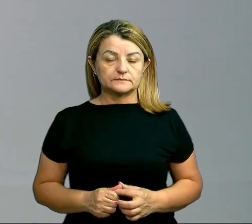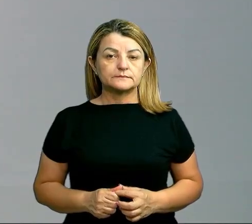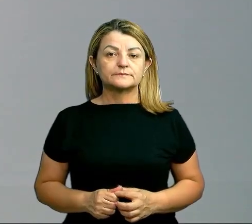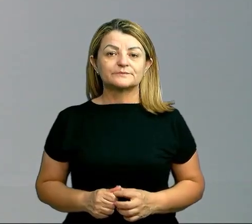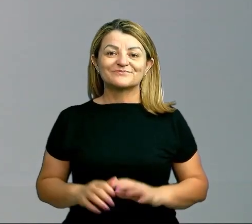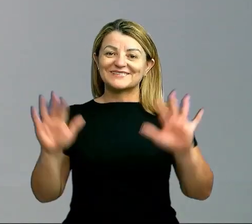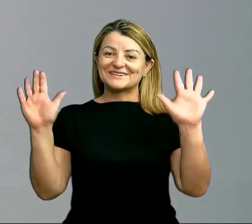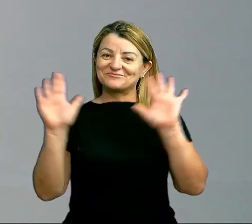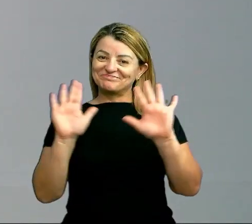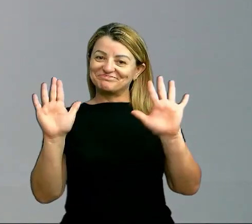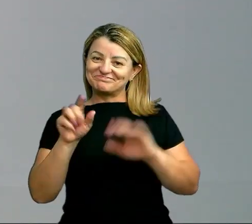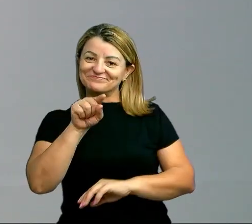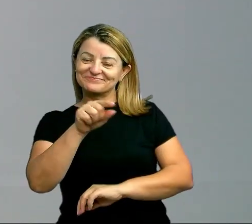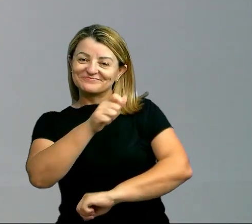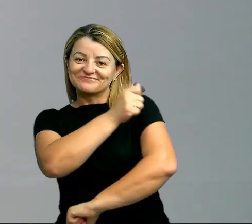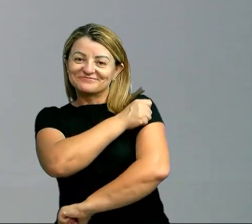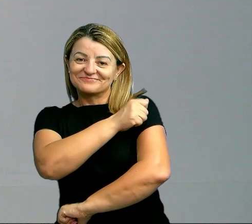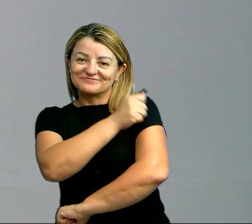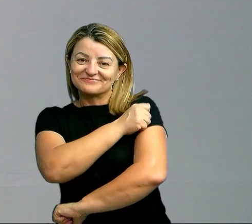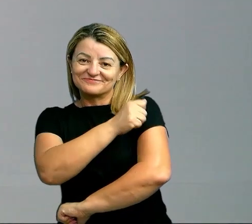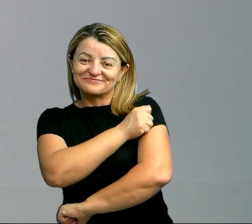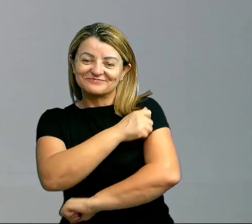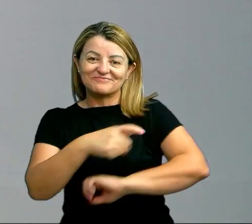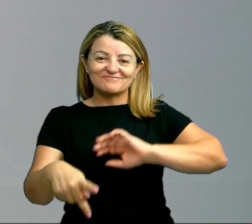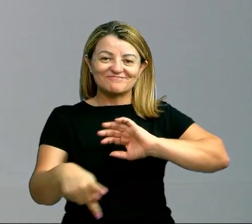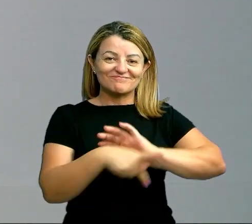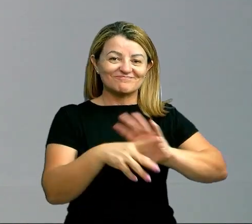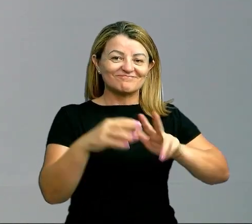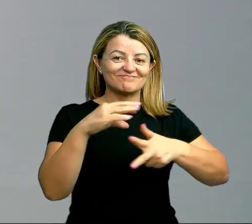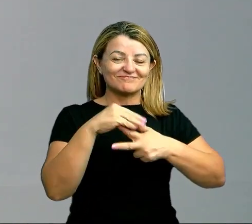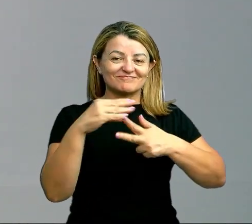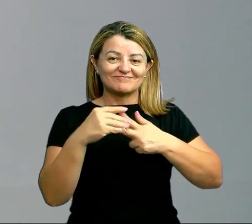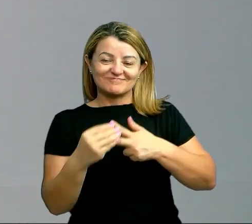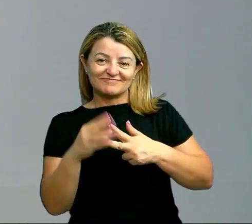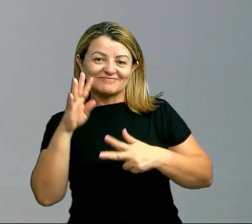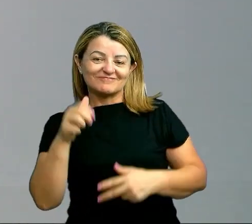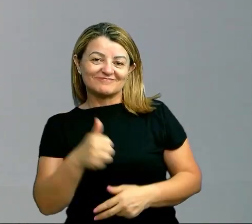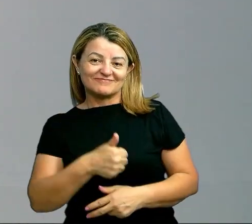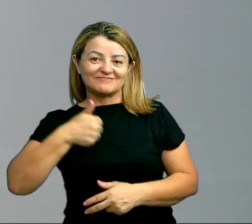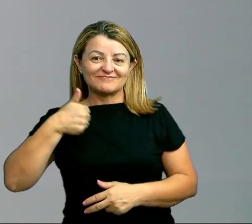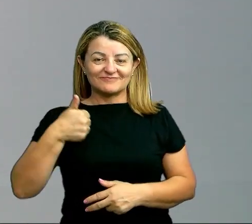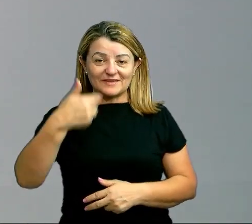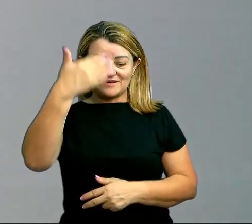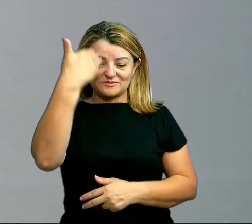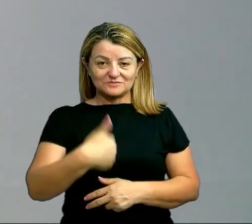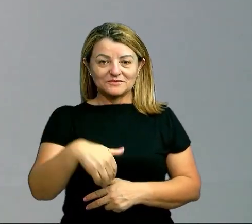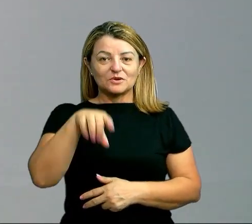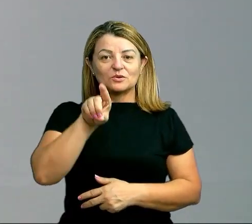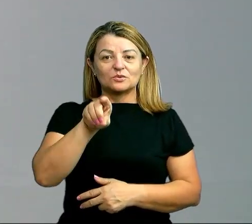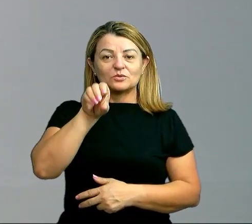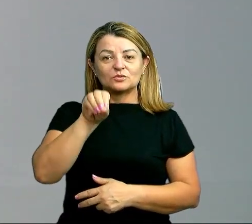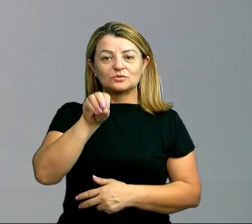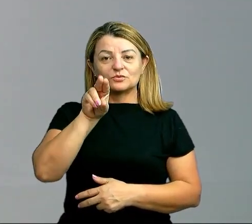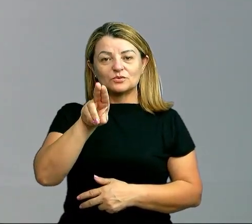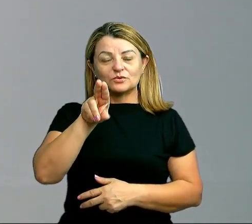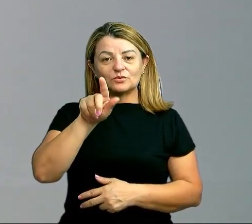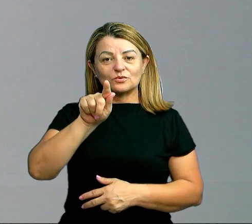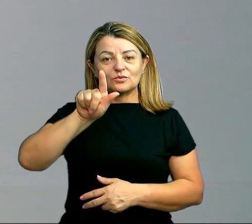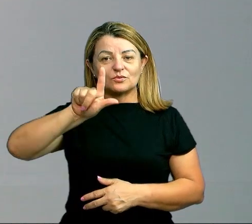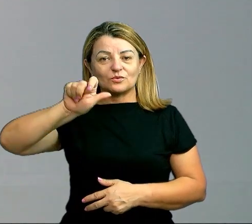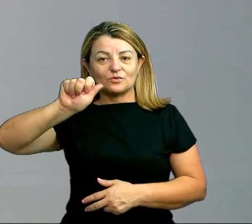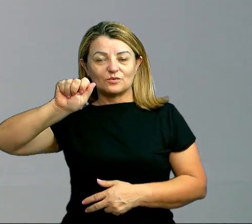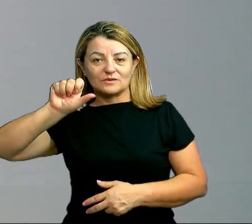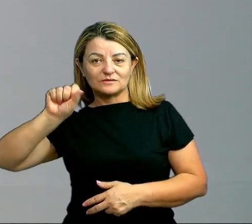Olá, você aluno do nosso Pré-Enem Legal, sou o professor Douglas, professor de Física, e na aula de hoje vamos